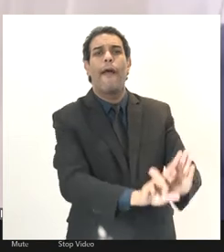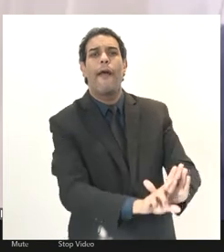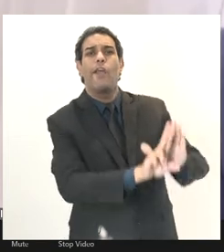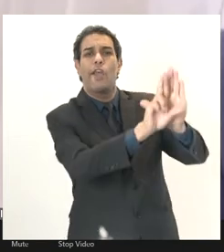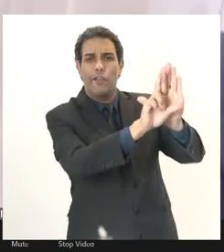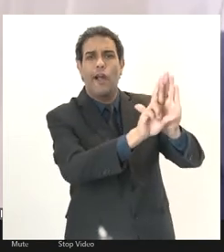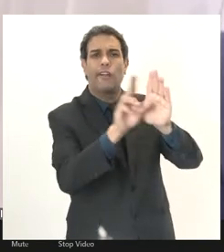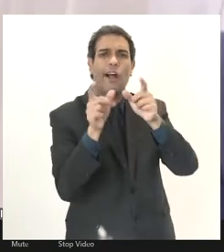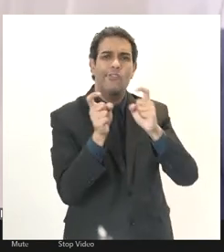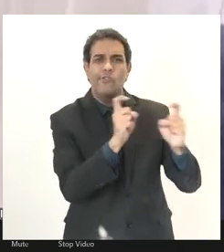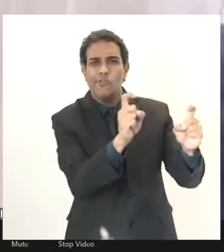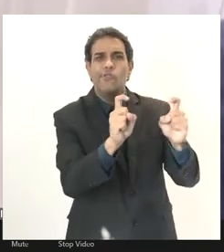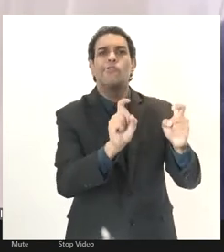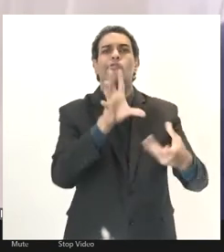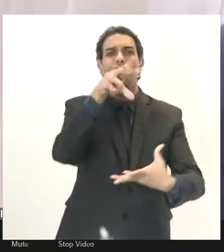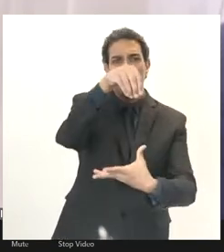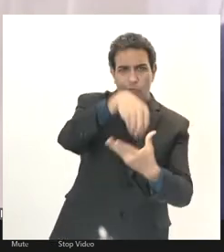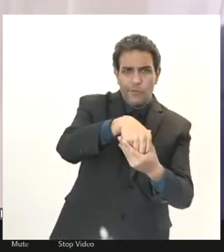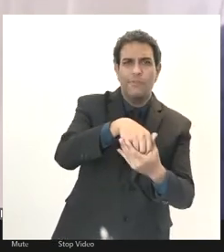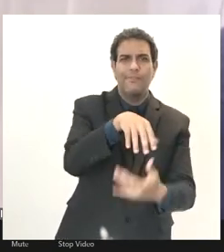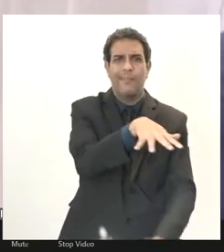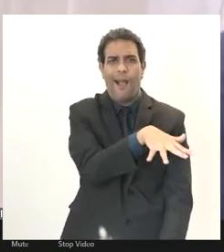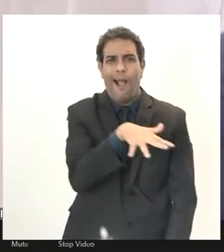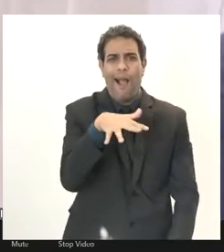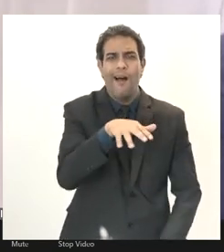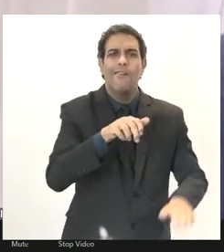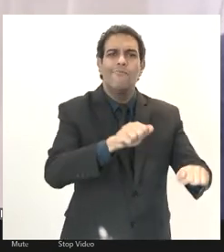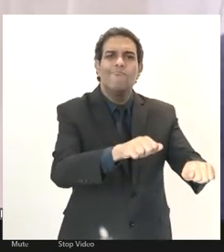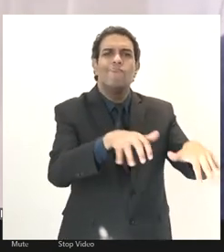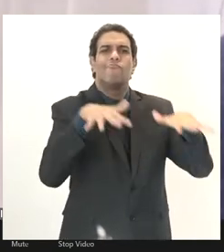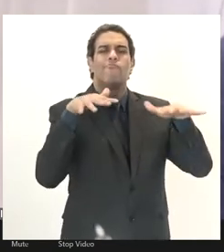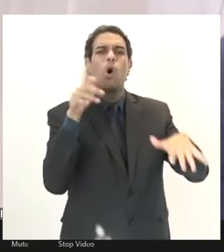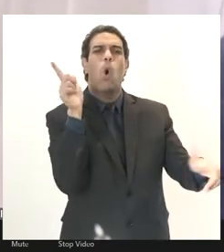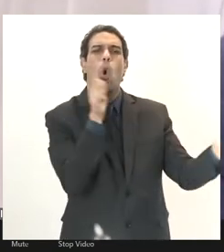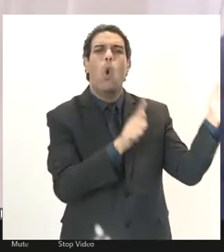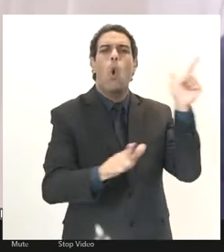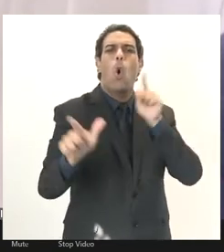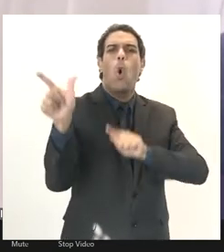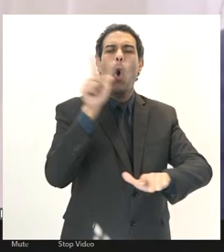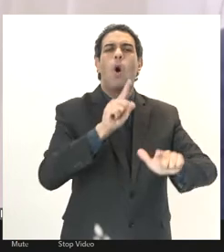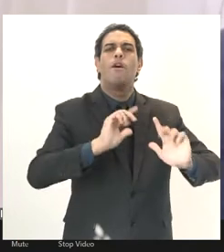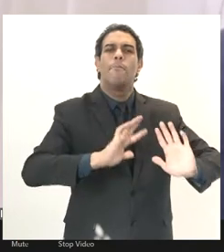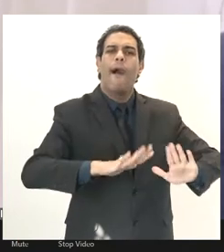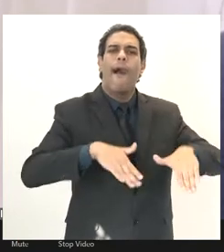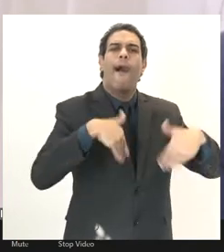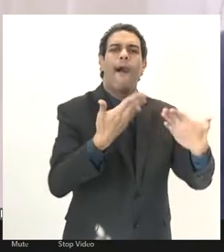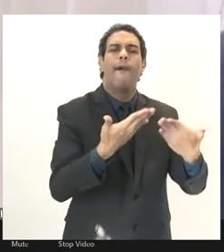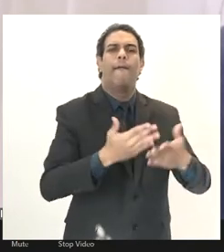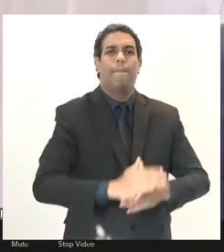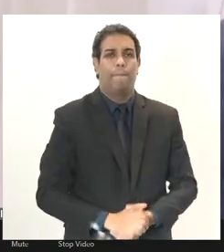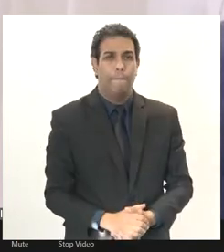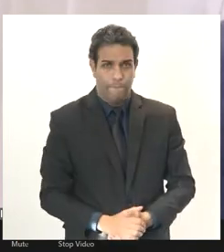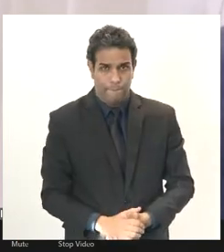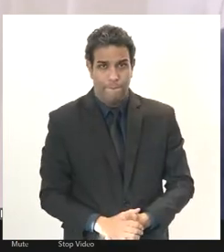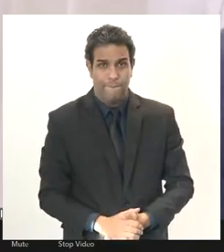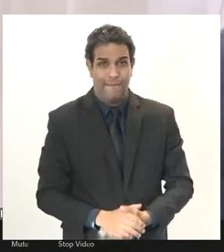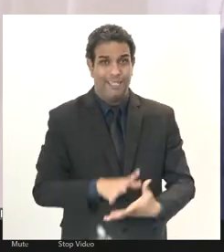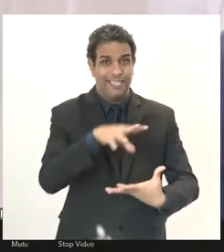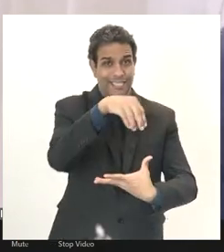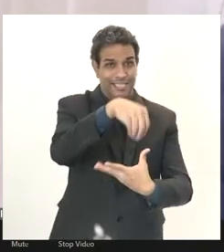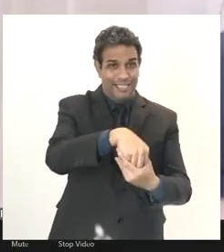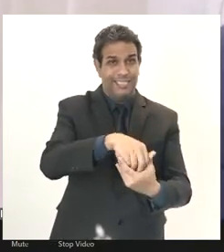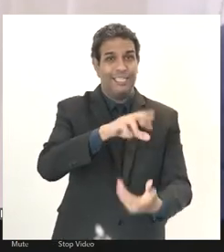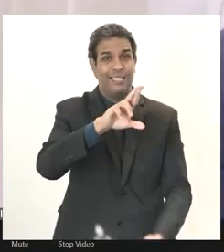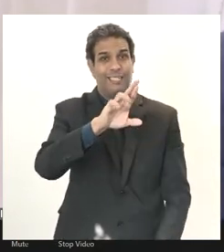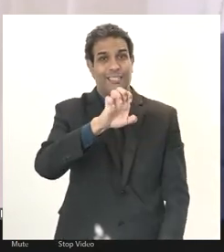dentro do Sul Fluminense para que a gente consente dentro de Resende o